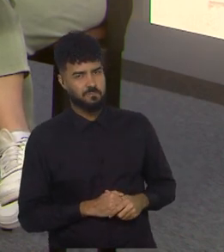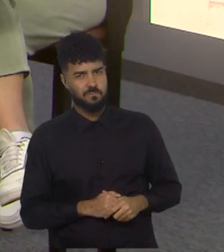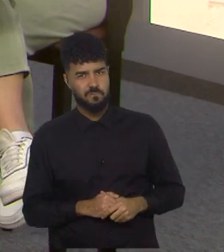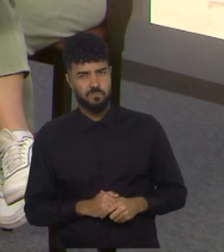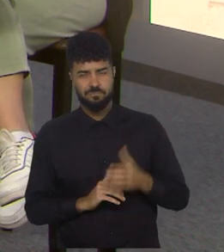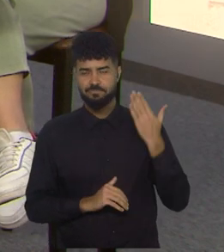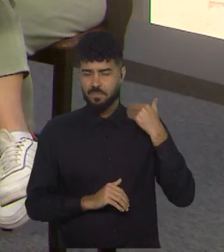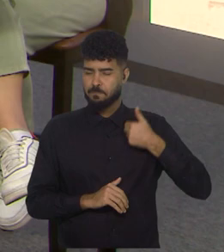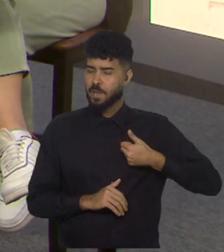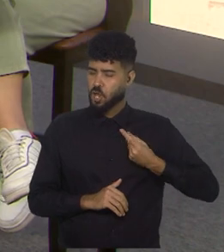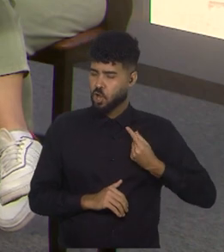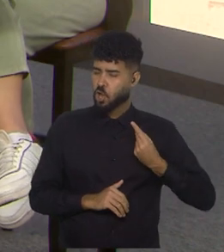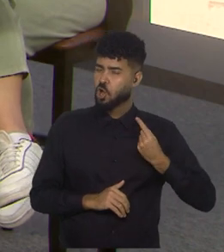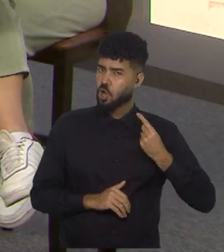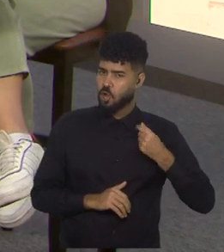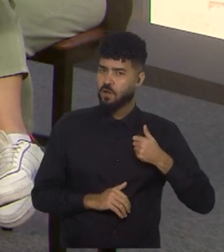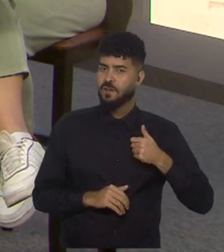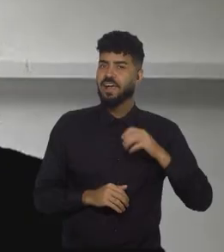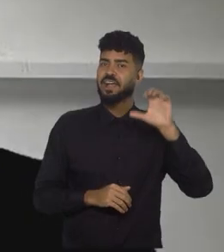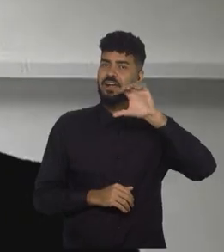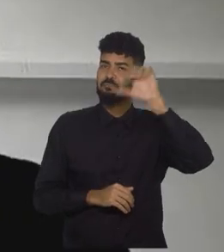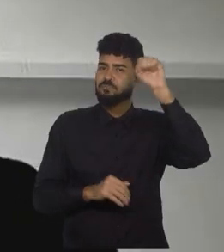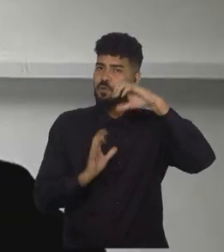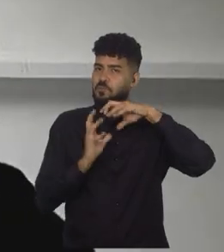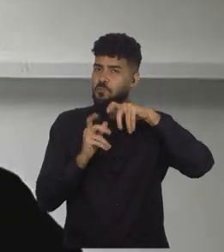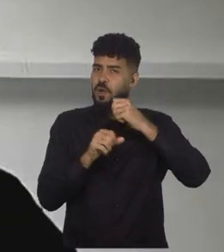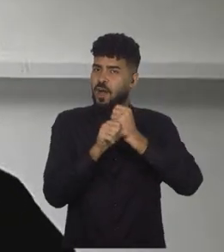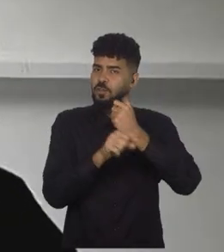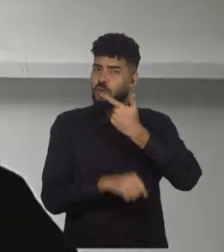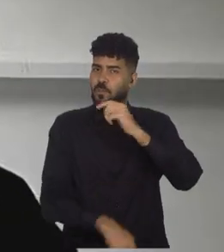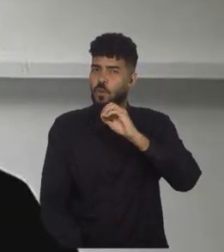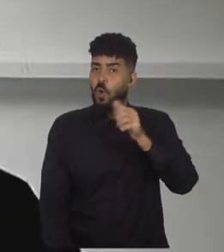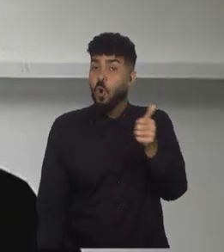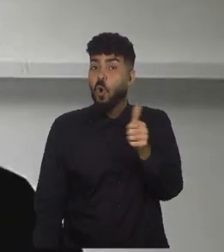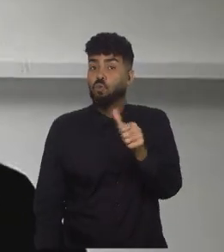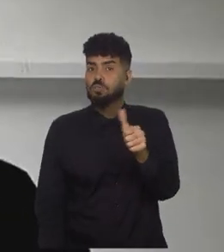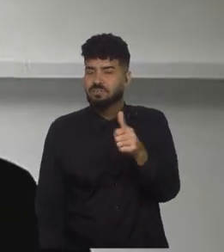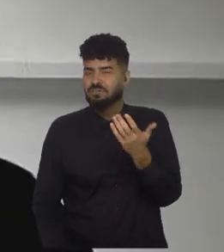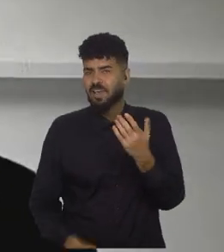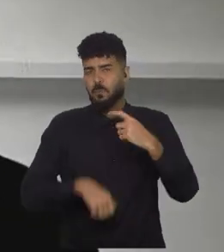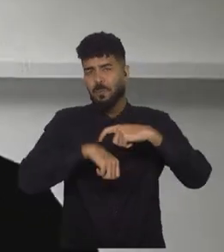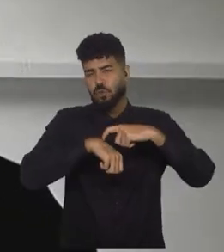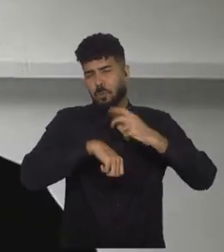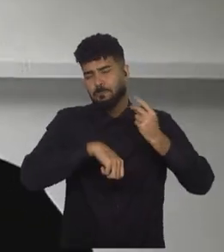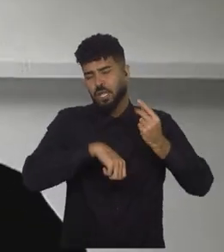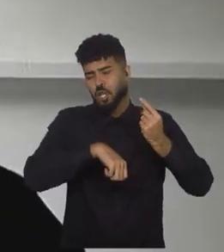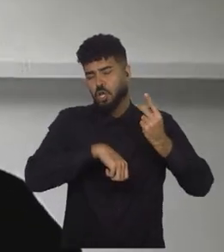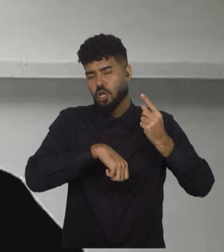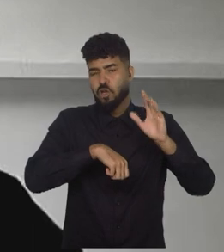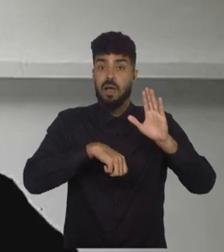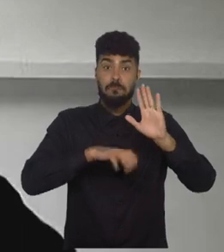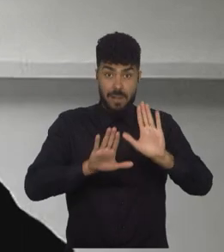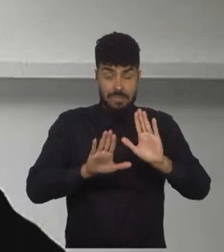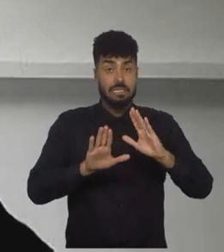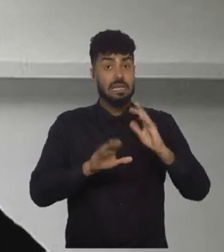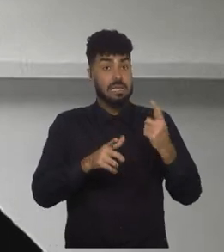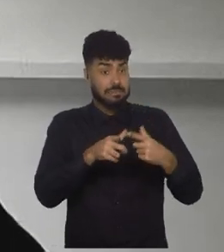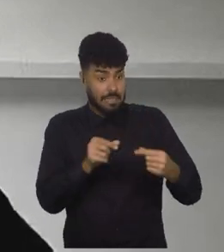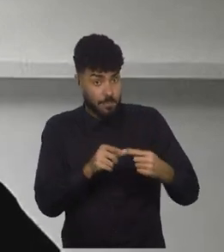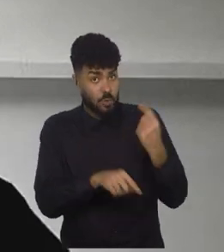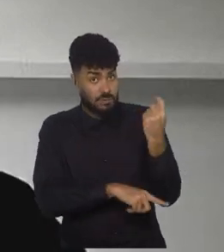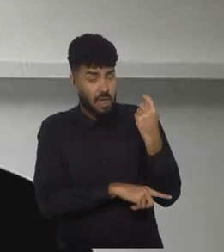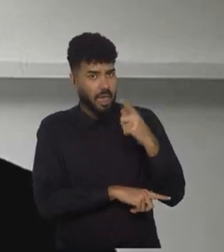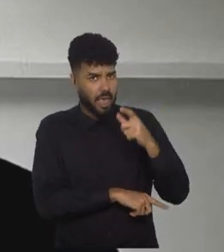Já esteve em momentos melhores, até porque eu fui campeão do mundo, né, em 2011. Então, um momento bem melhor, mas é uma seleção muito interessante, que está nesse